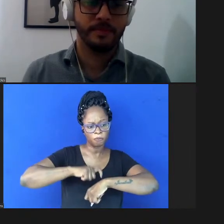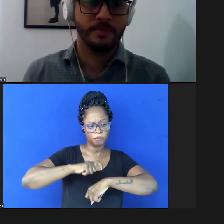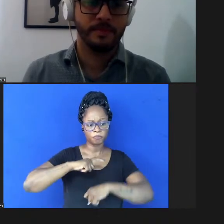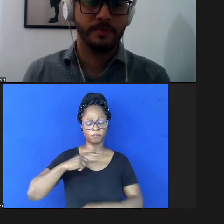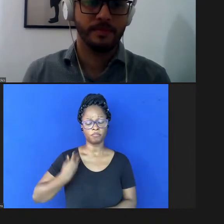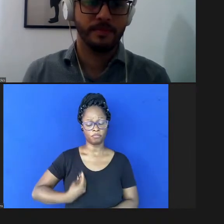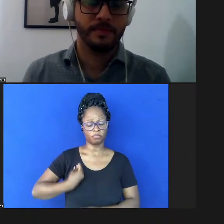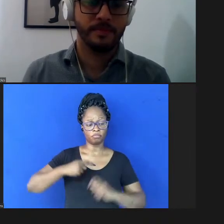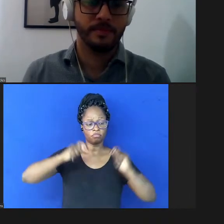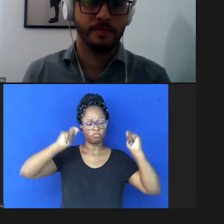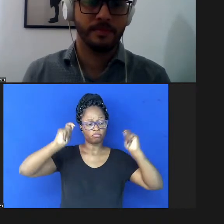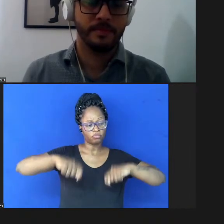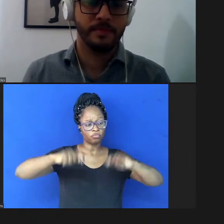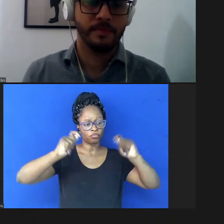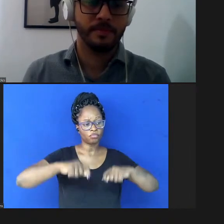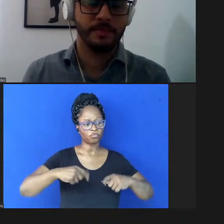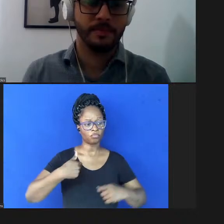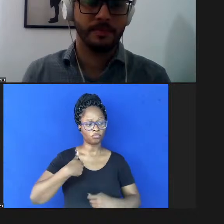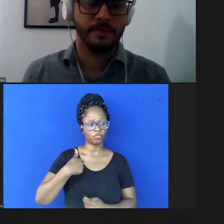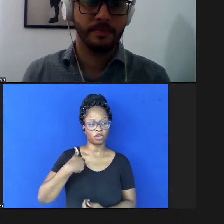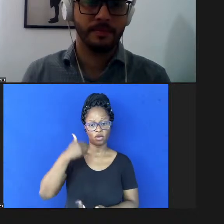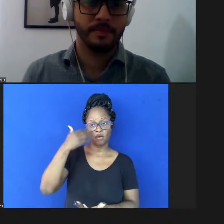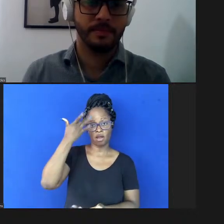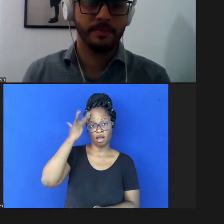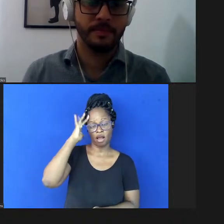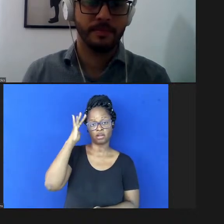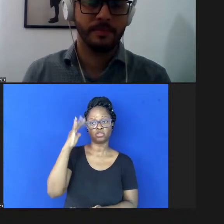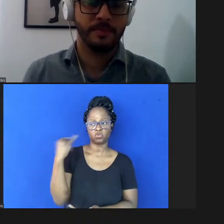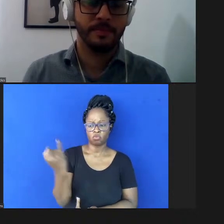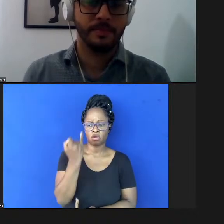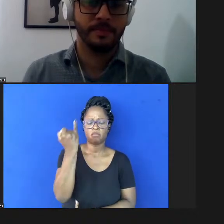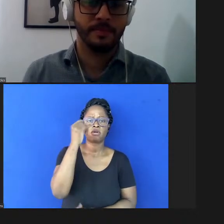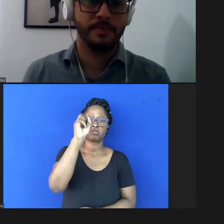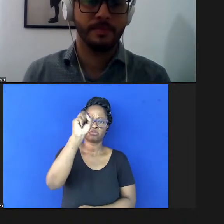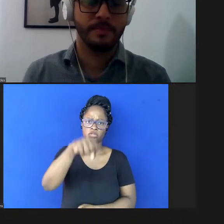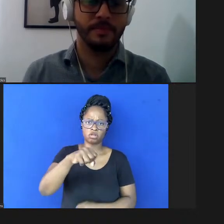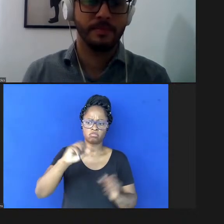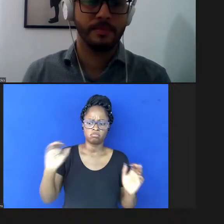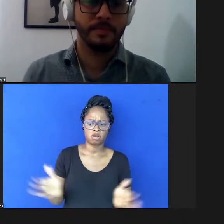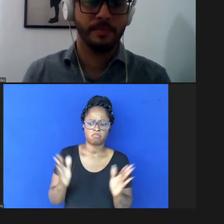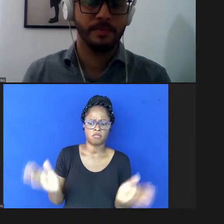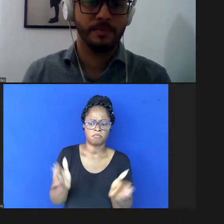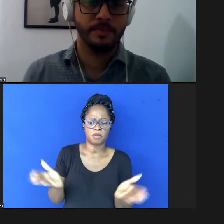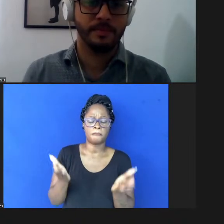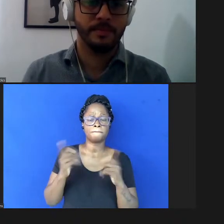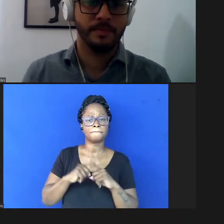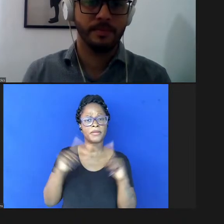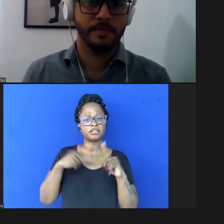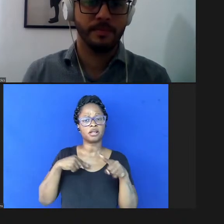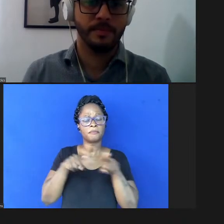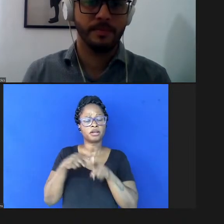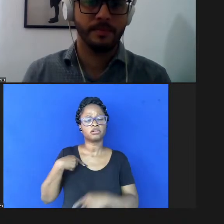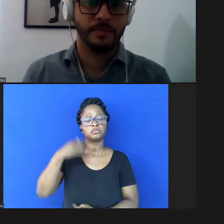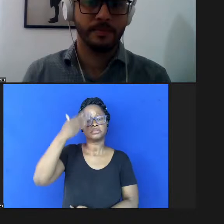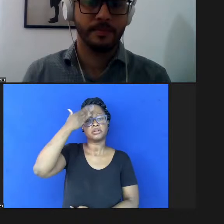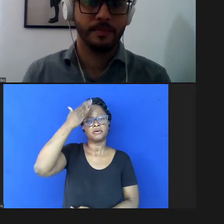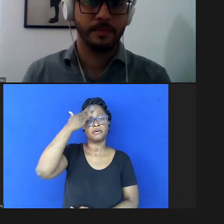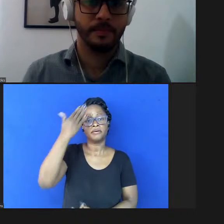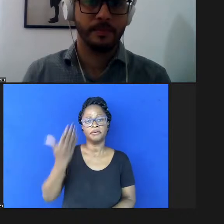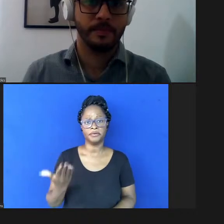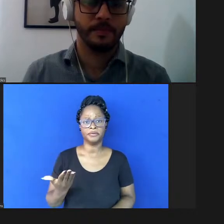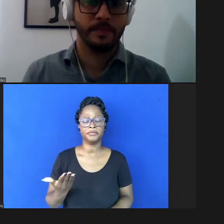possibilidades e eu também acho que é muito importante incentivarmos isso mas também sei que na